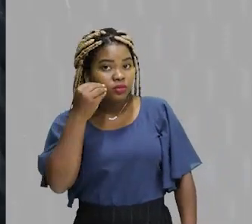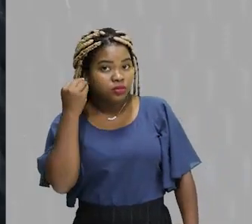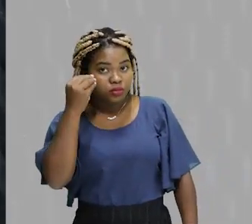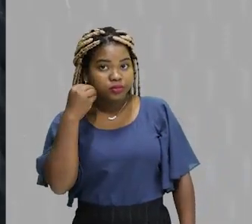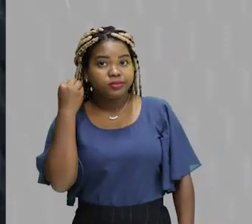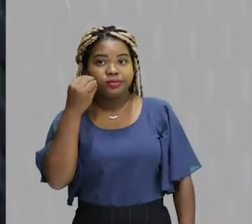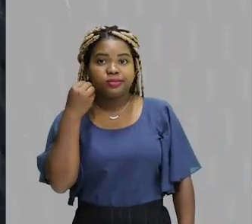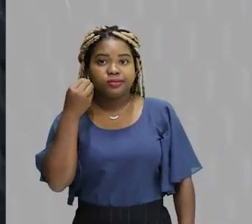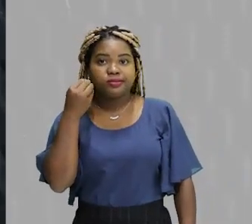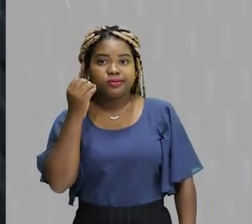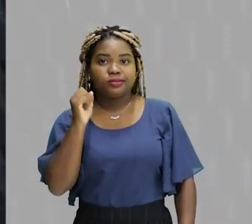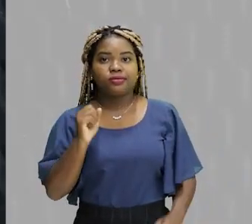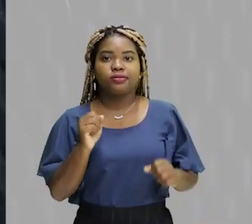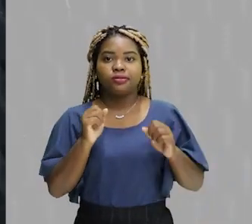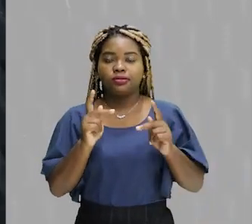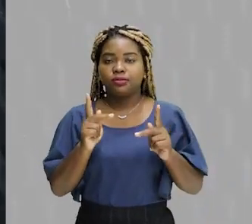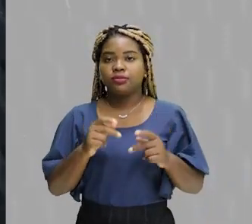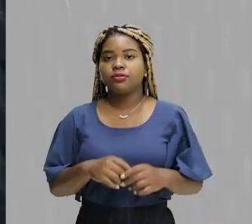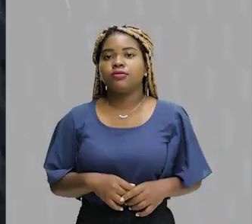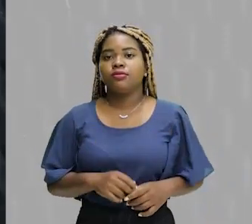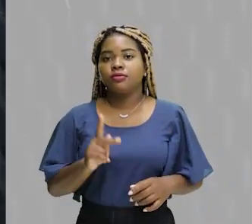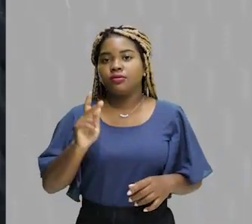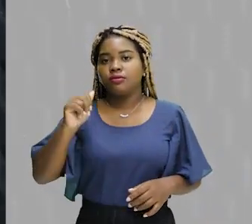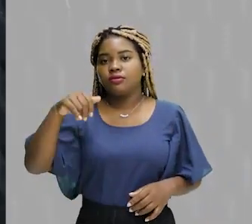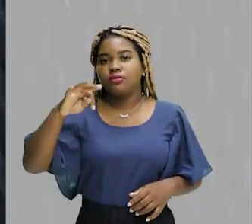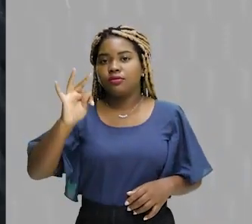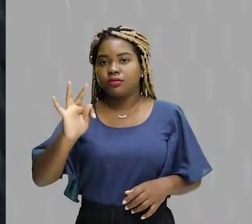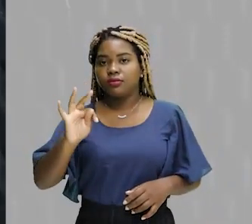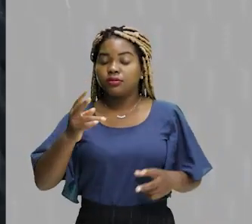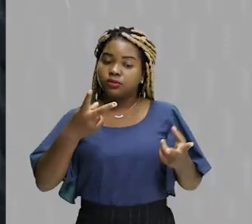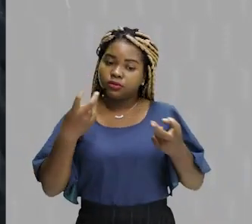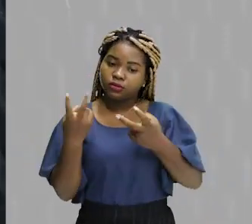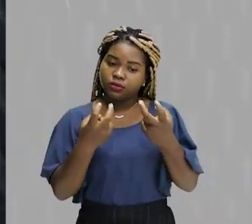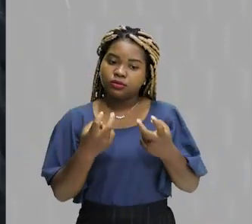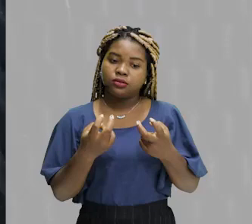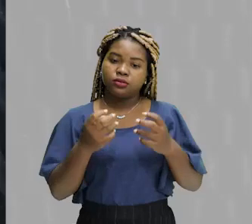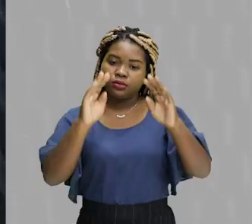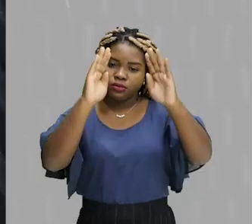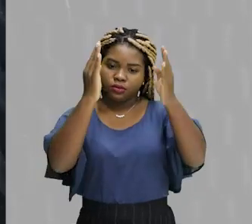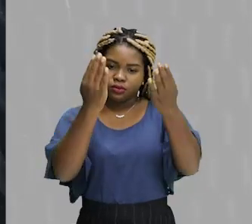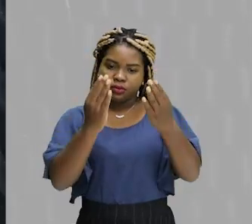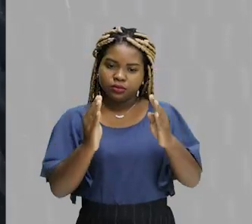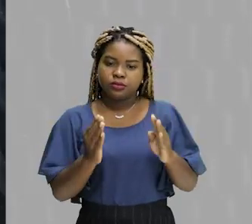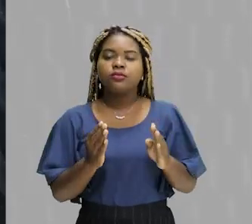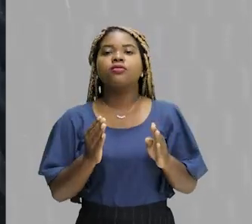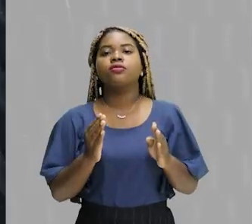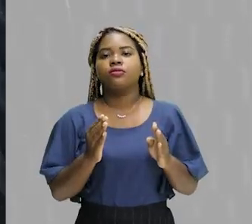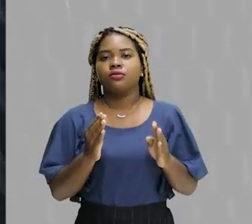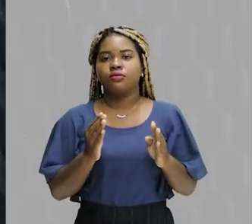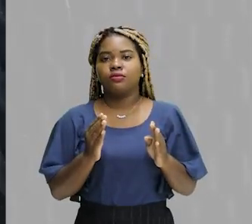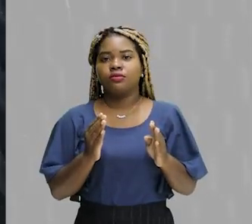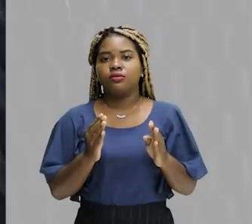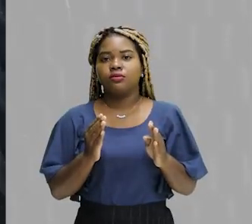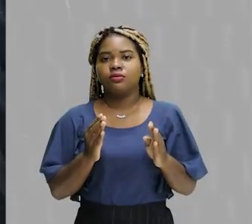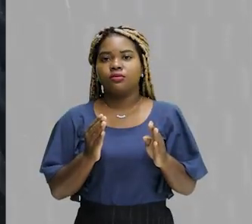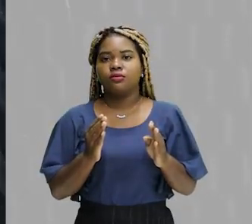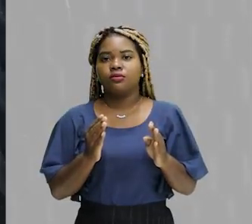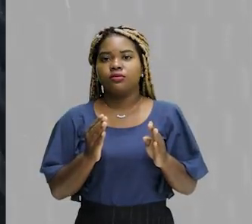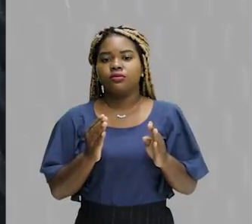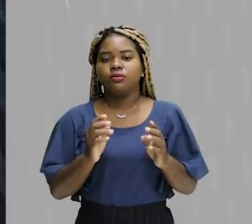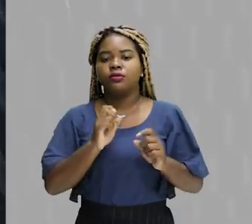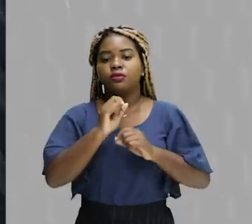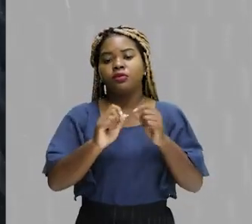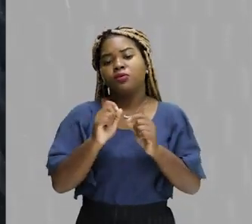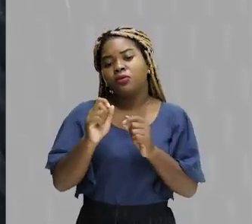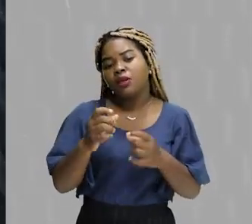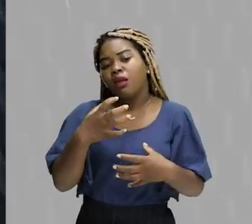perceber que a obra de arte, o juízo estético, aquilo que vai ferir a nossa sensibilidade, tem a ver com